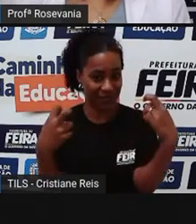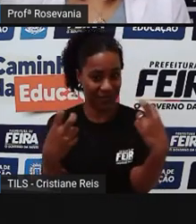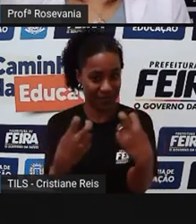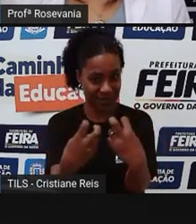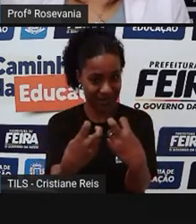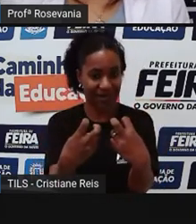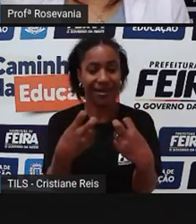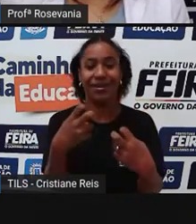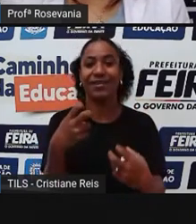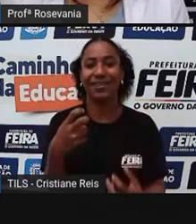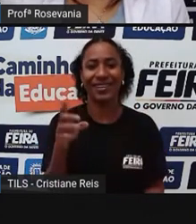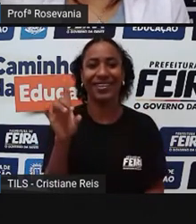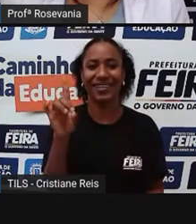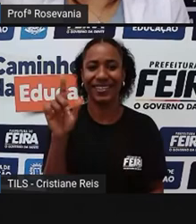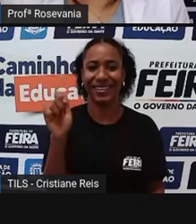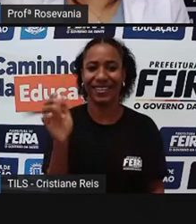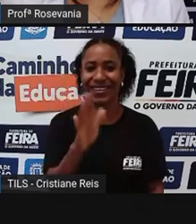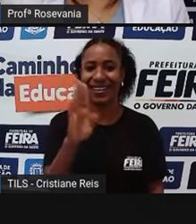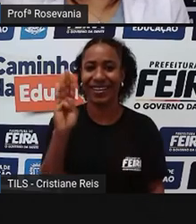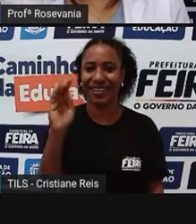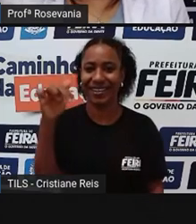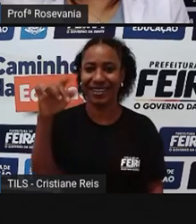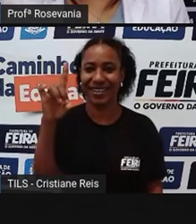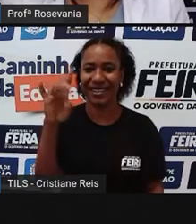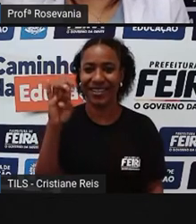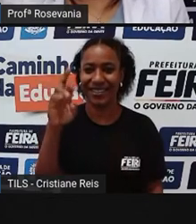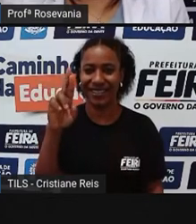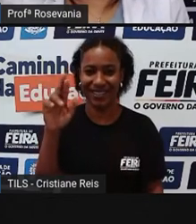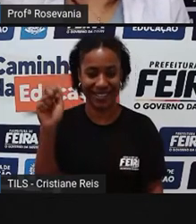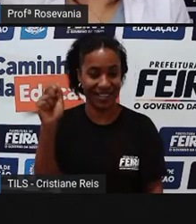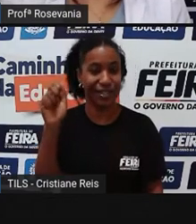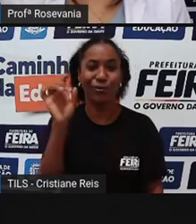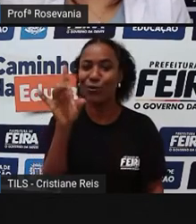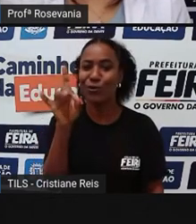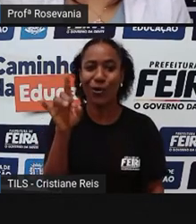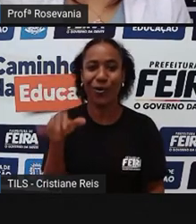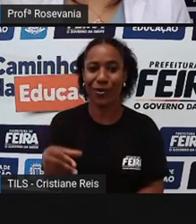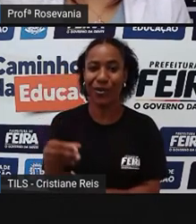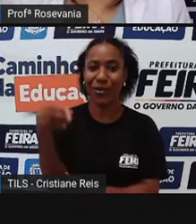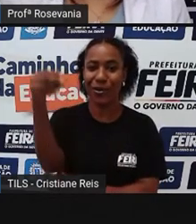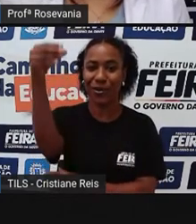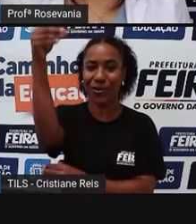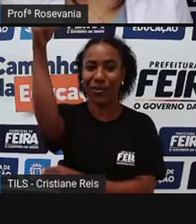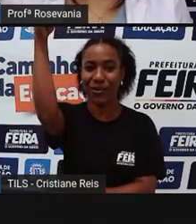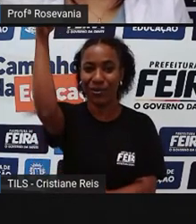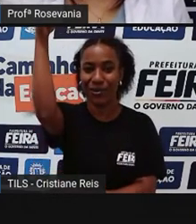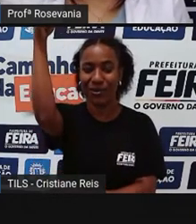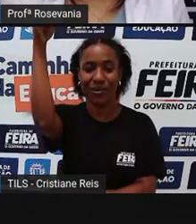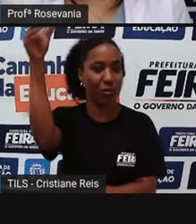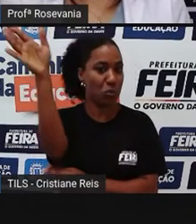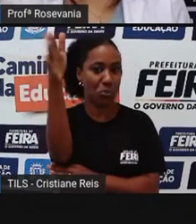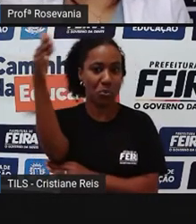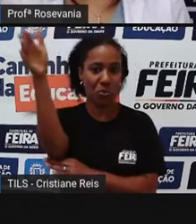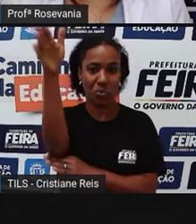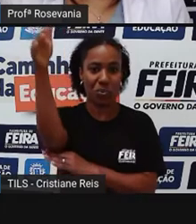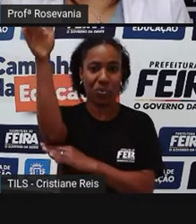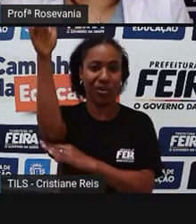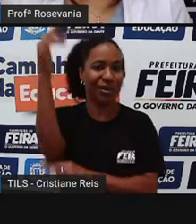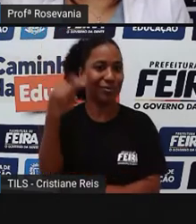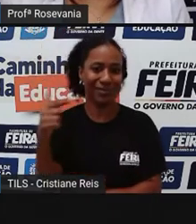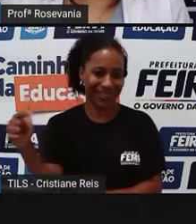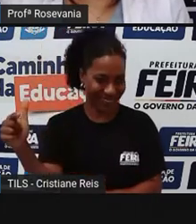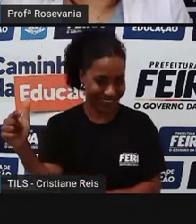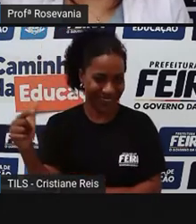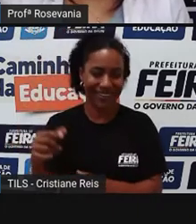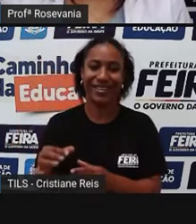Não tem a bandeira aqui, mas esse é o mastro da bandeira, né. Qual a importância dela? Era justamente